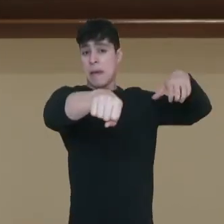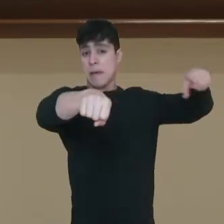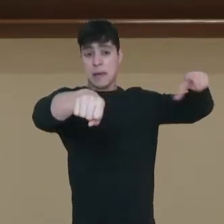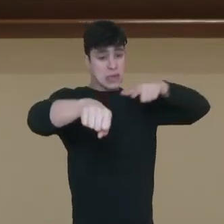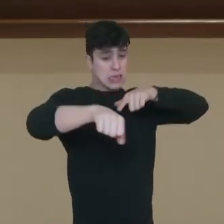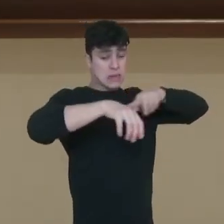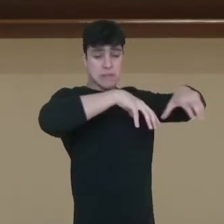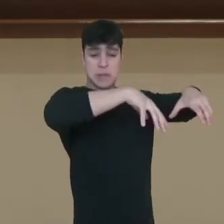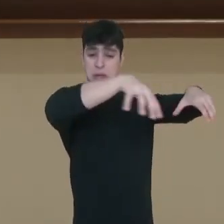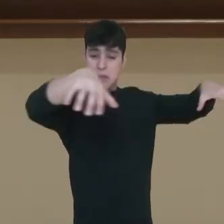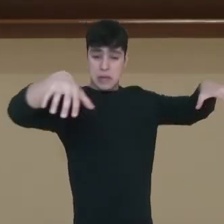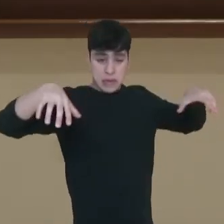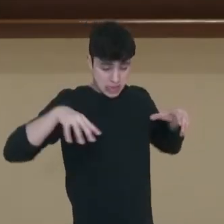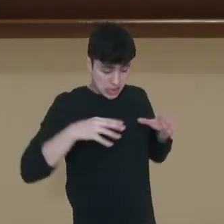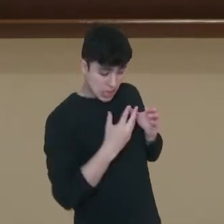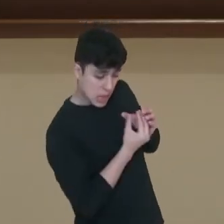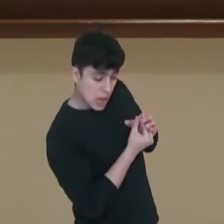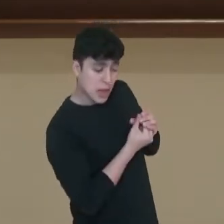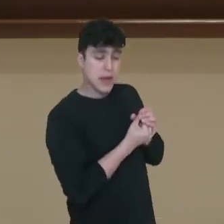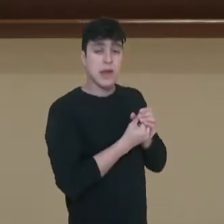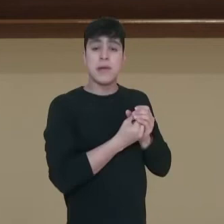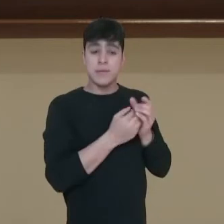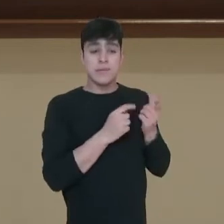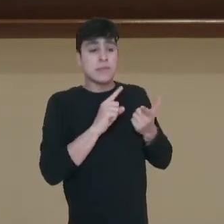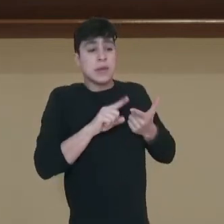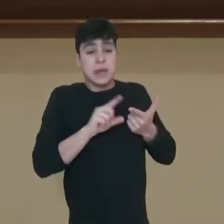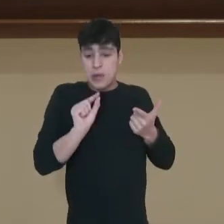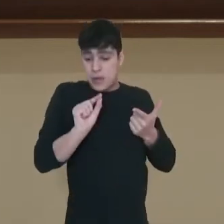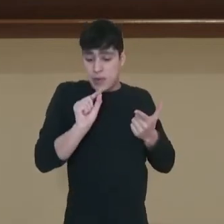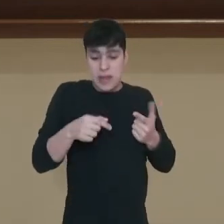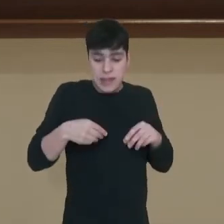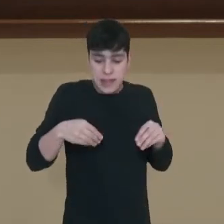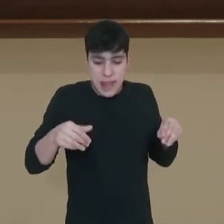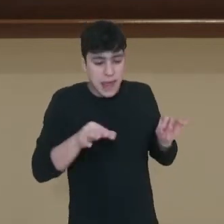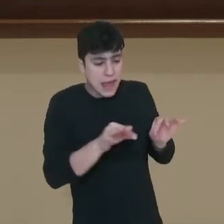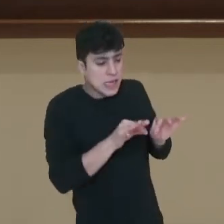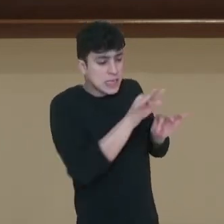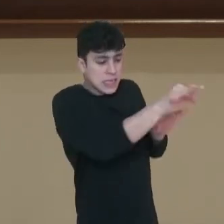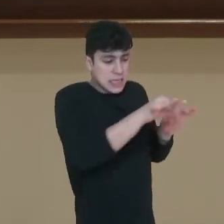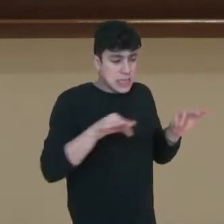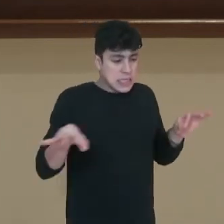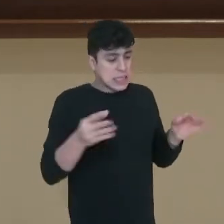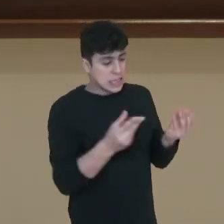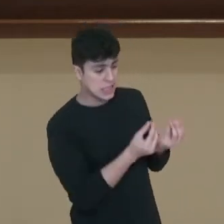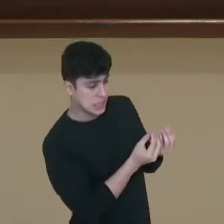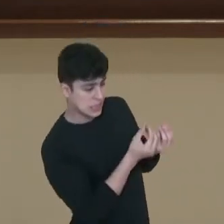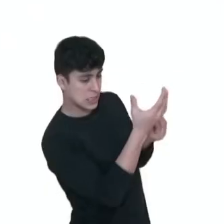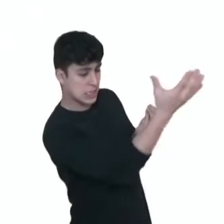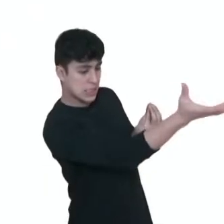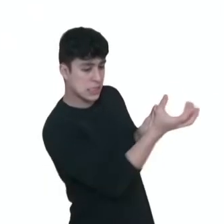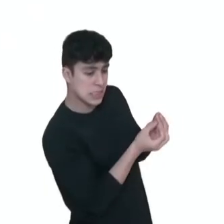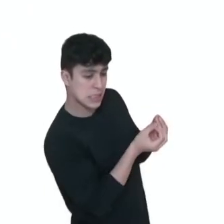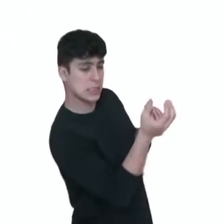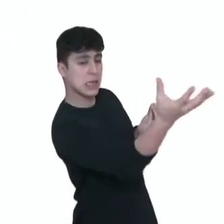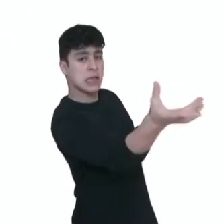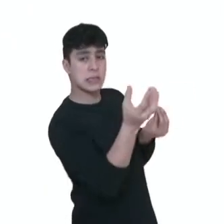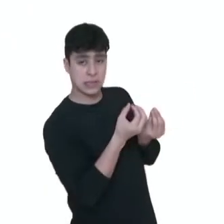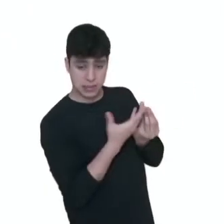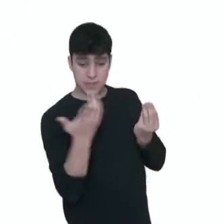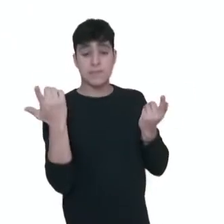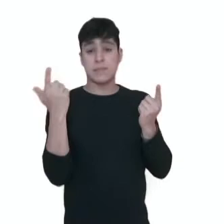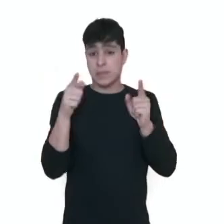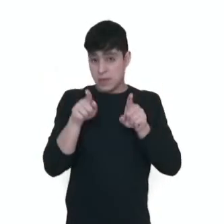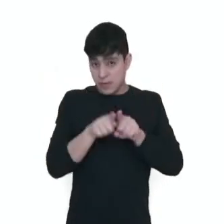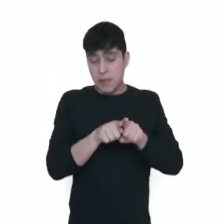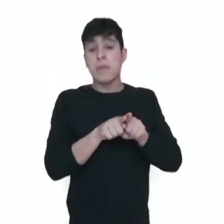vão acabar redistribuindo as terras com a reforma agrária, eles vão então ver que os direitos das mulheres e homens vão